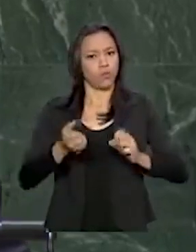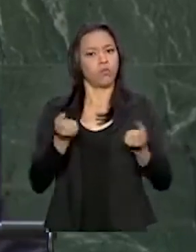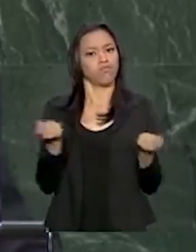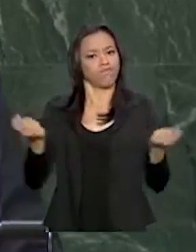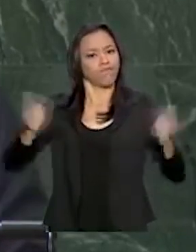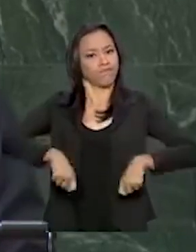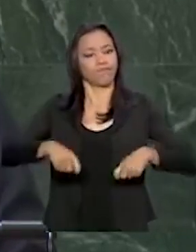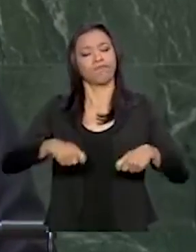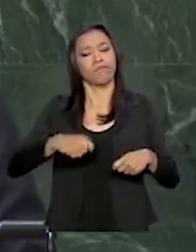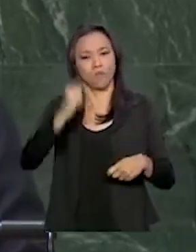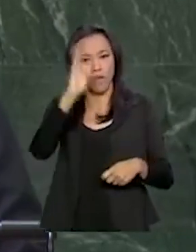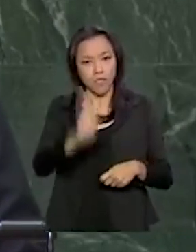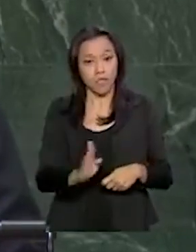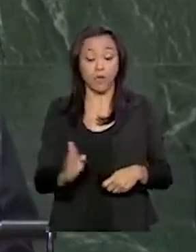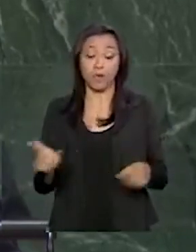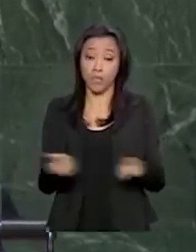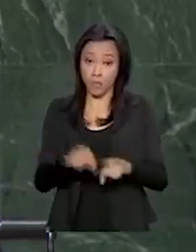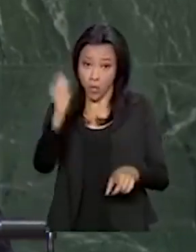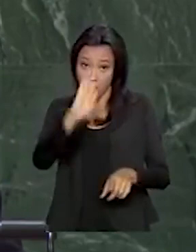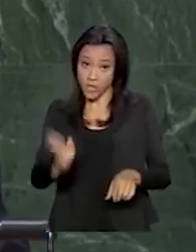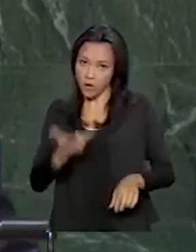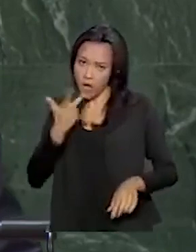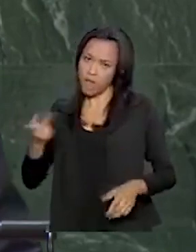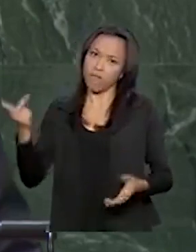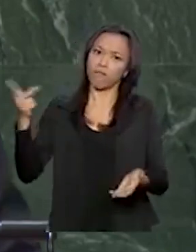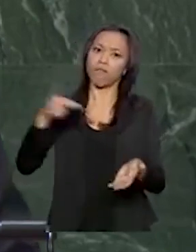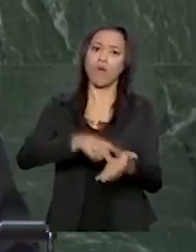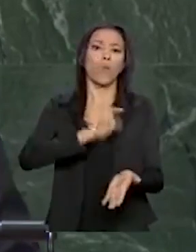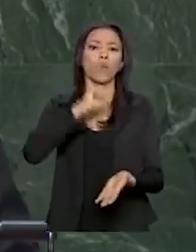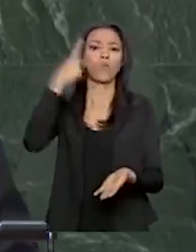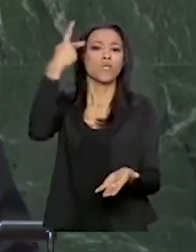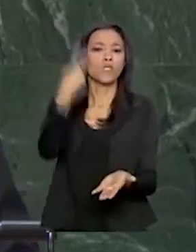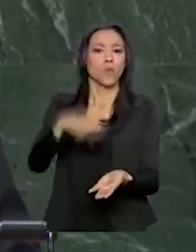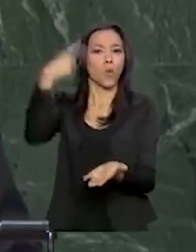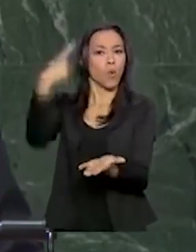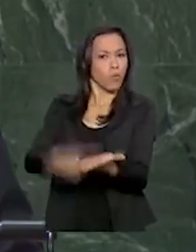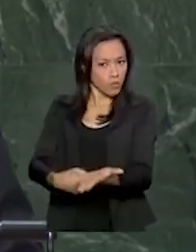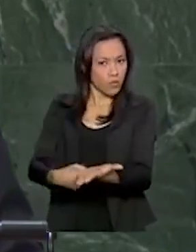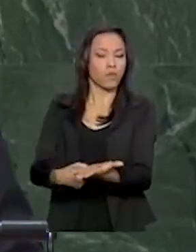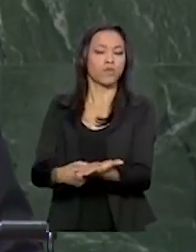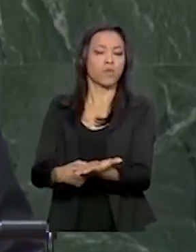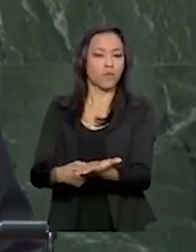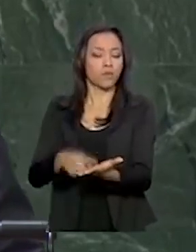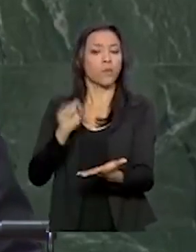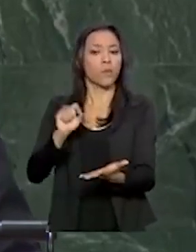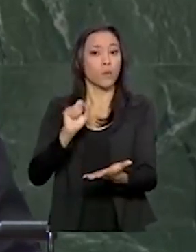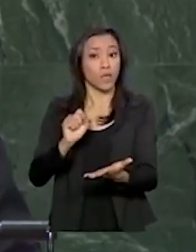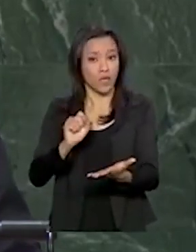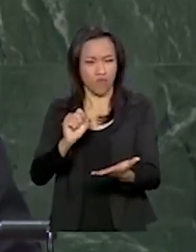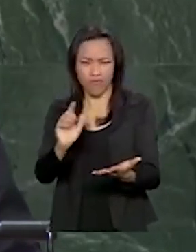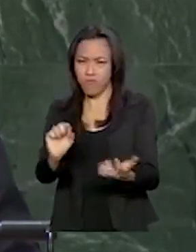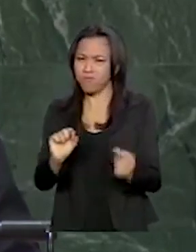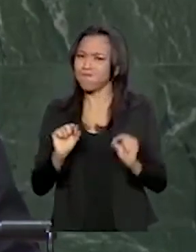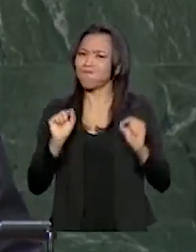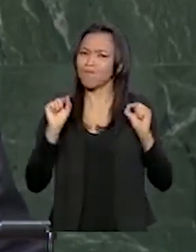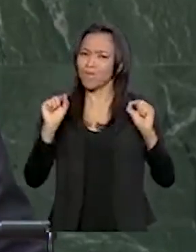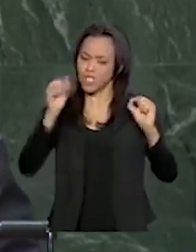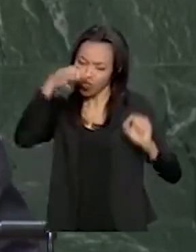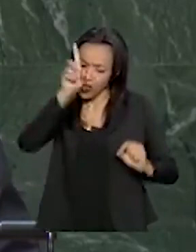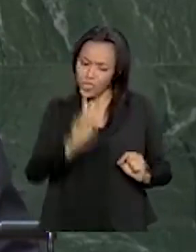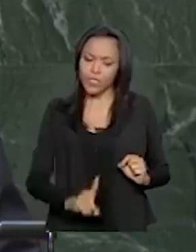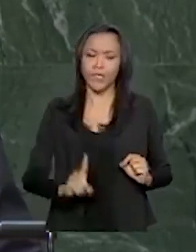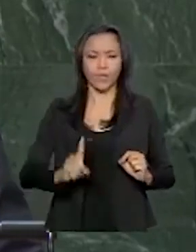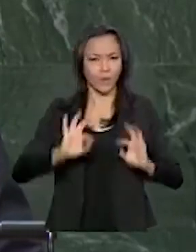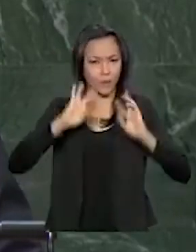O Brasil reafirma seu compromisso, intransigente com os mais altos padrões de direitos